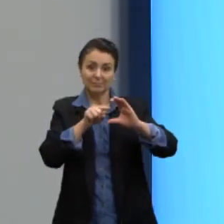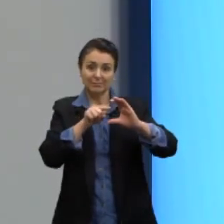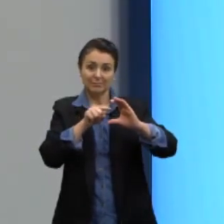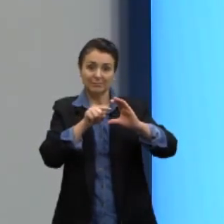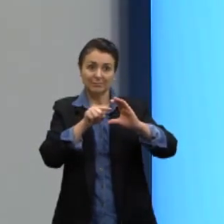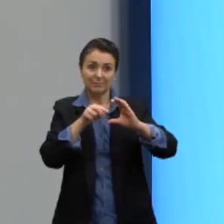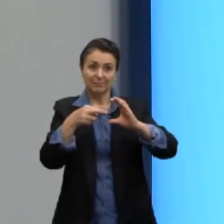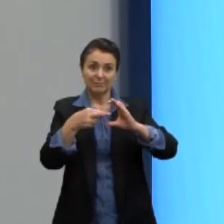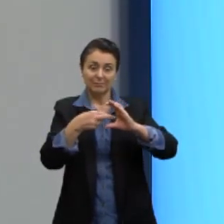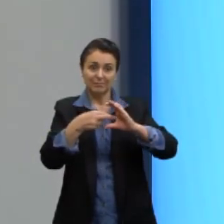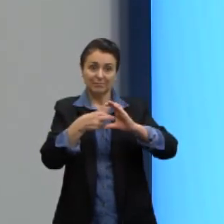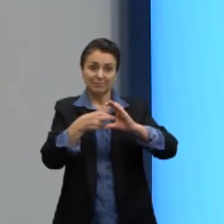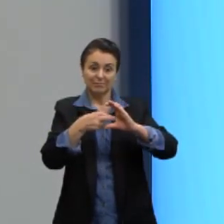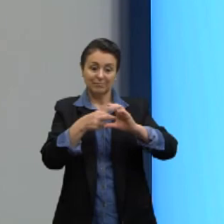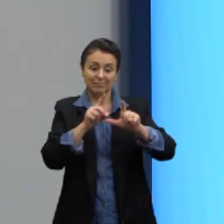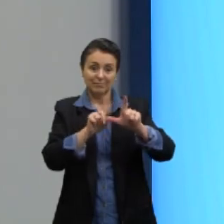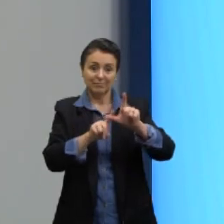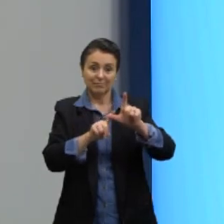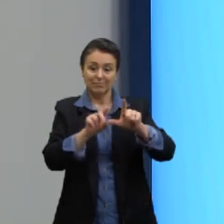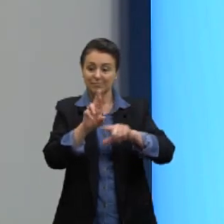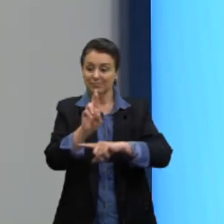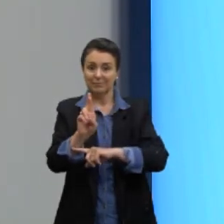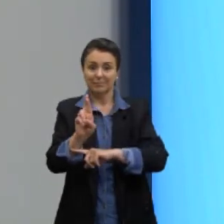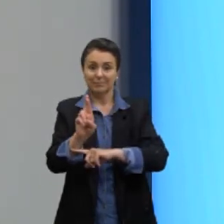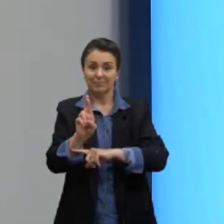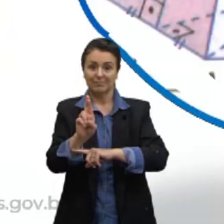indicando aqui o raio pela letra R.